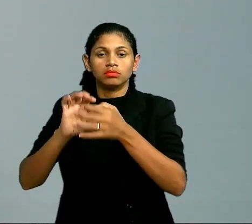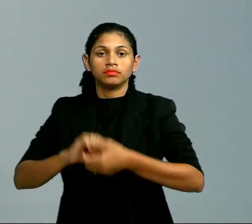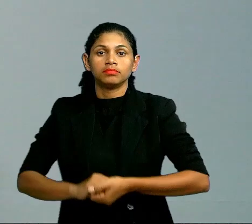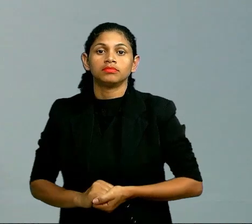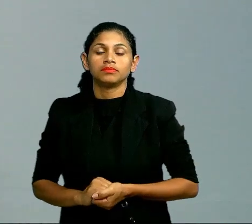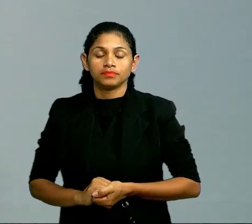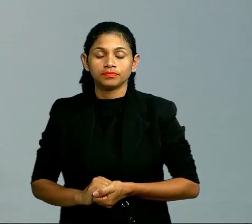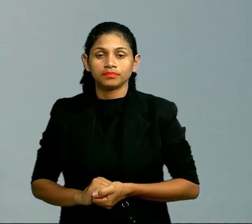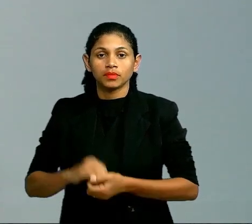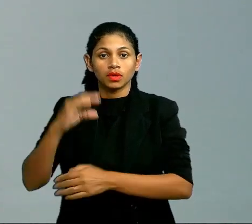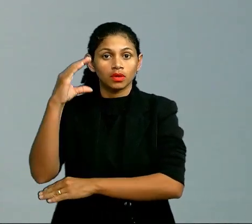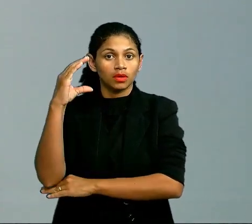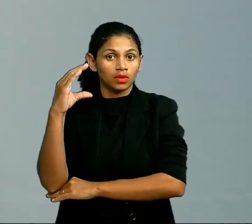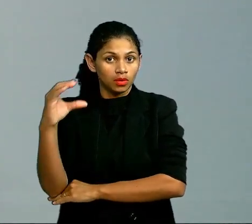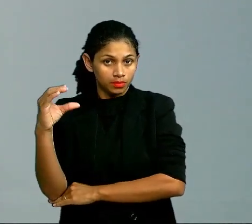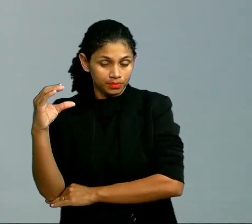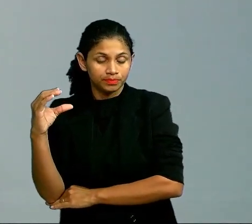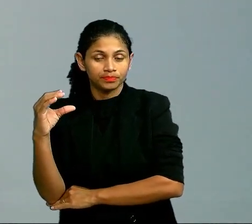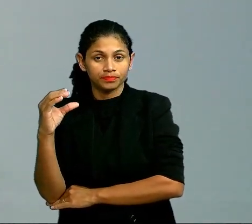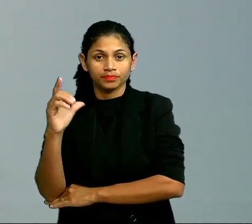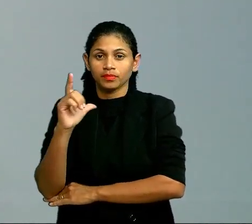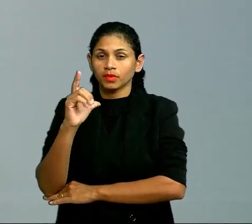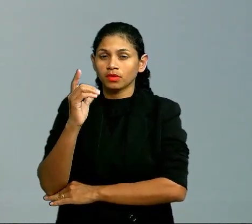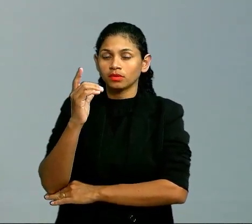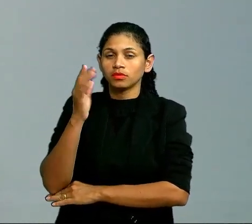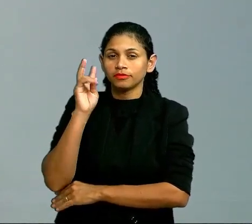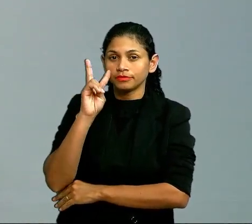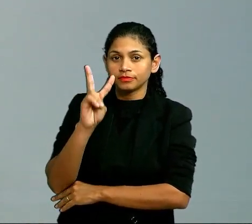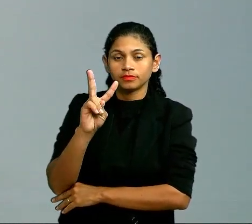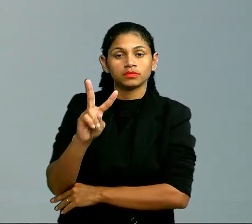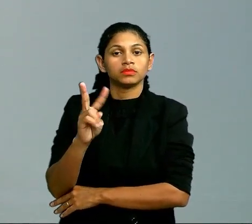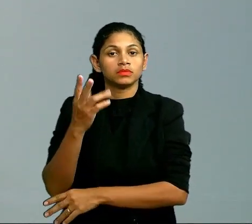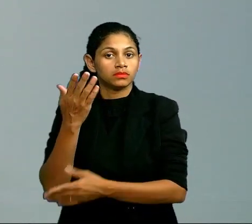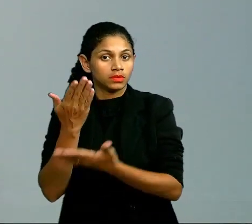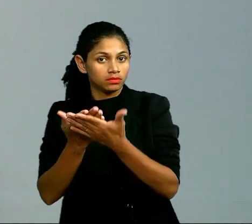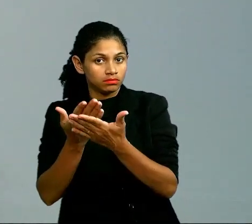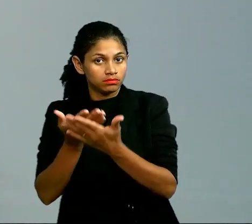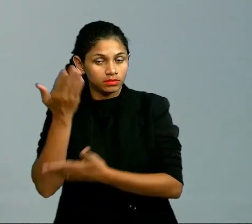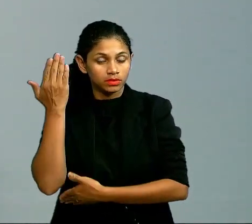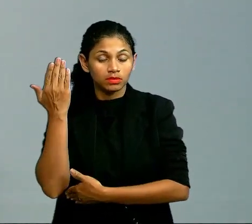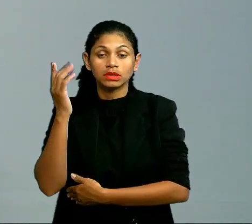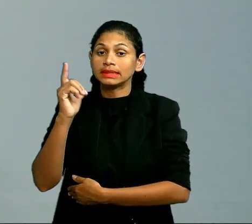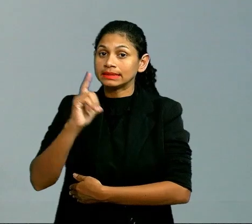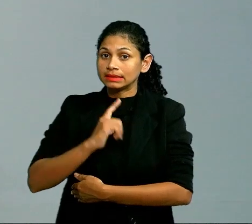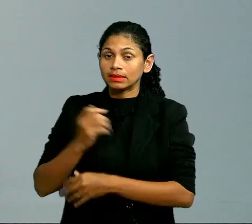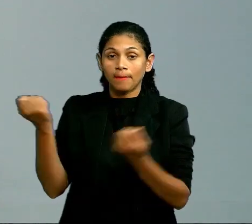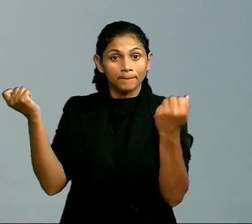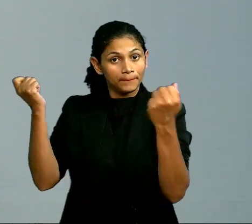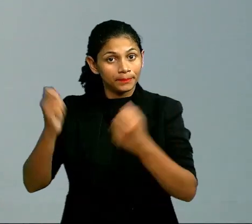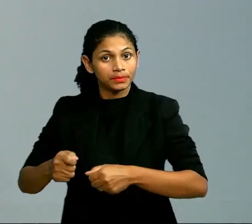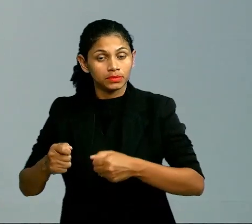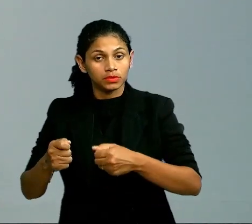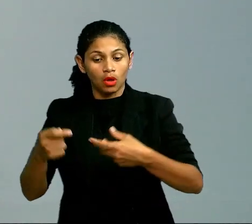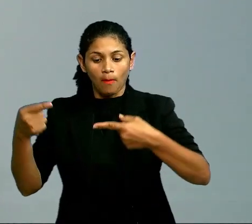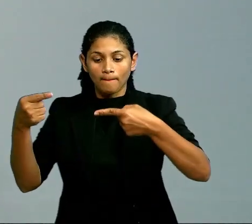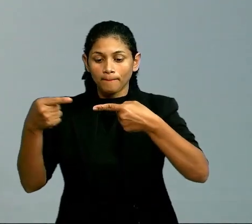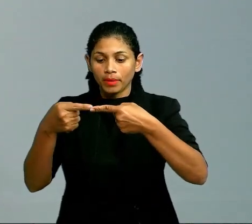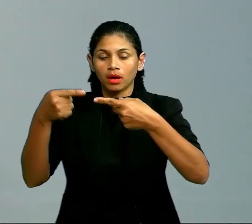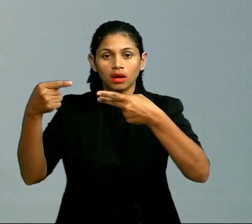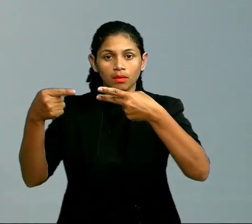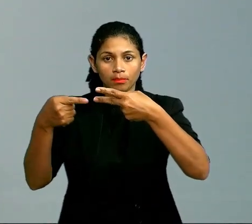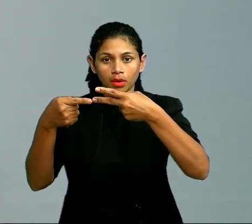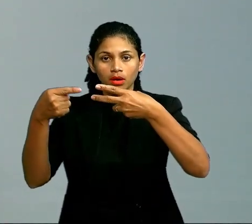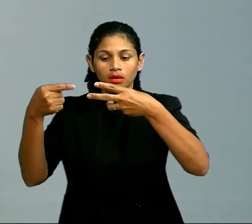o carbono, nós vimos na aula anterior, que ele tem a possibilidade de fazer quatro ligações. Logo, ele é um composto tetravalente.